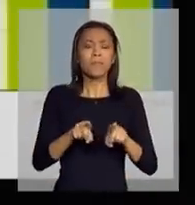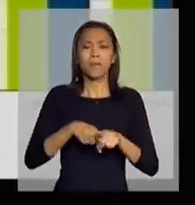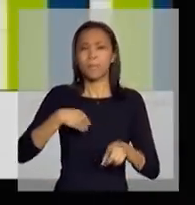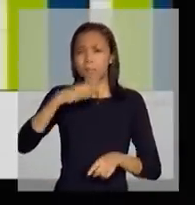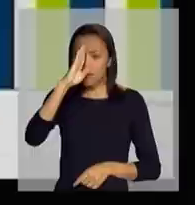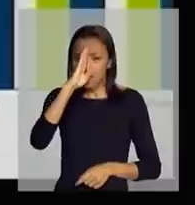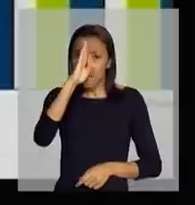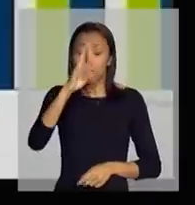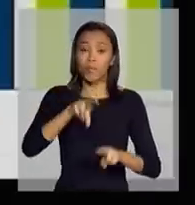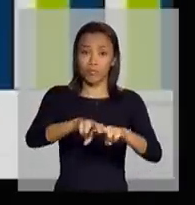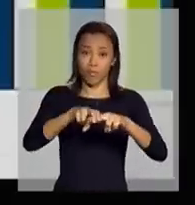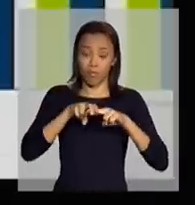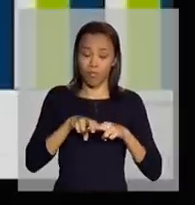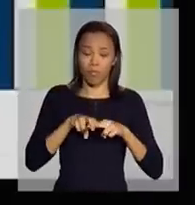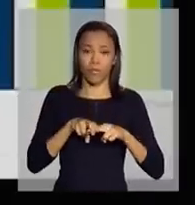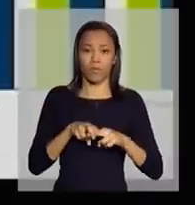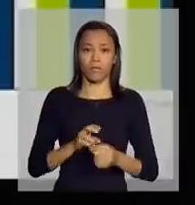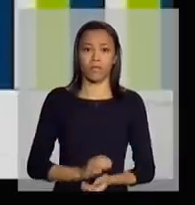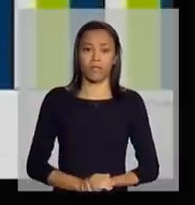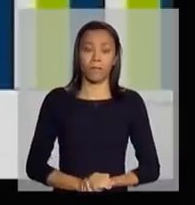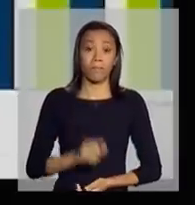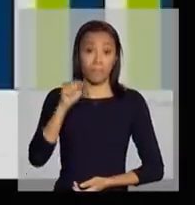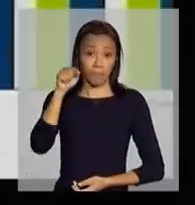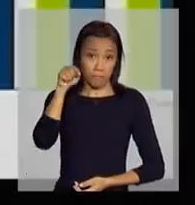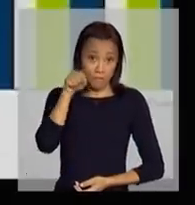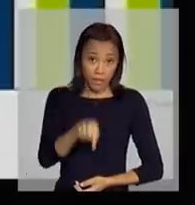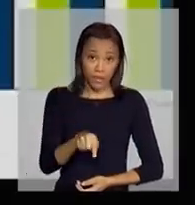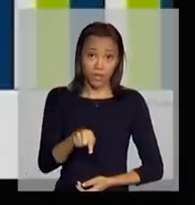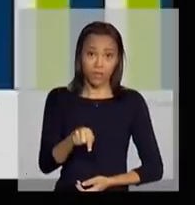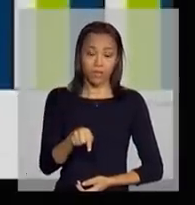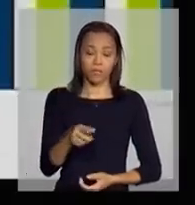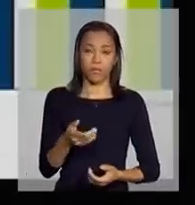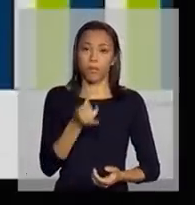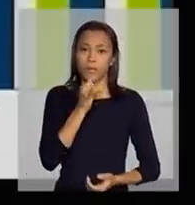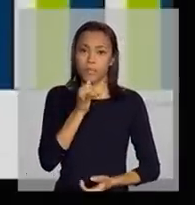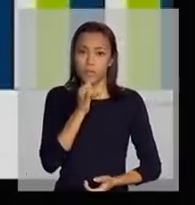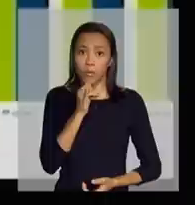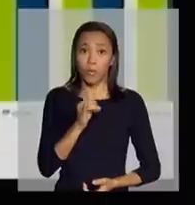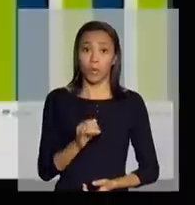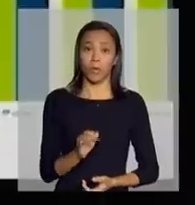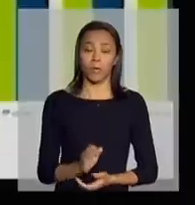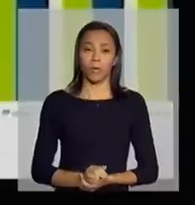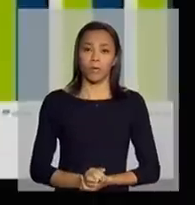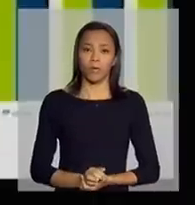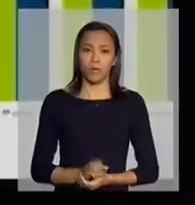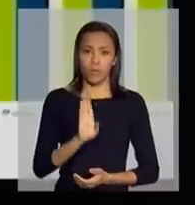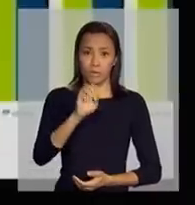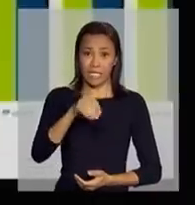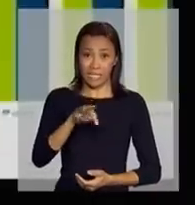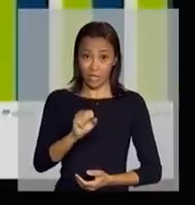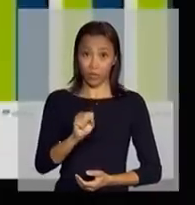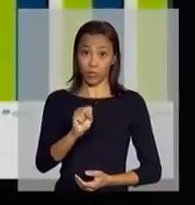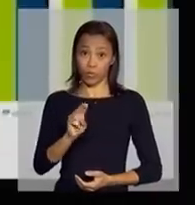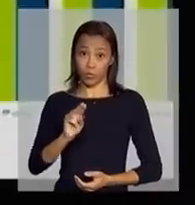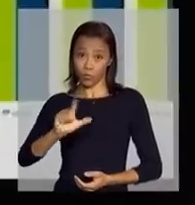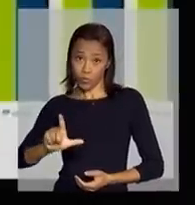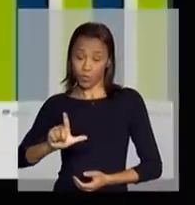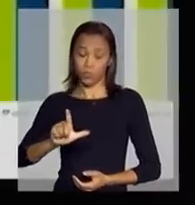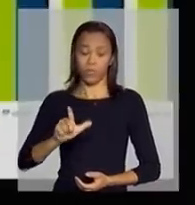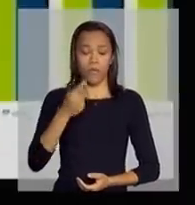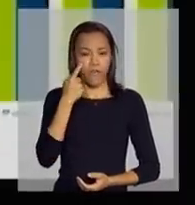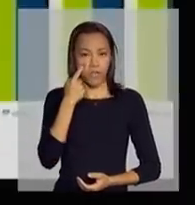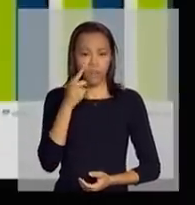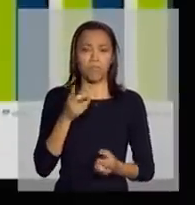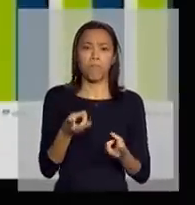em função dessa questão, ou seja, o Centro-Sul, pegando aqui